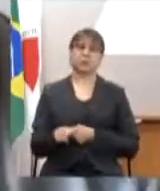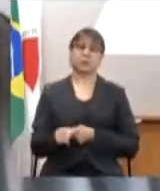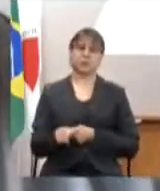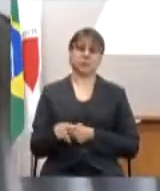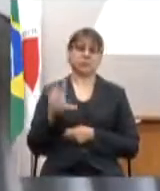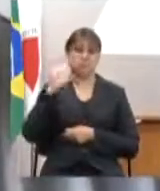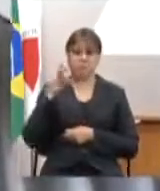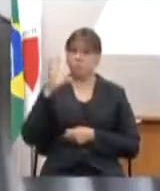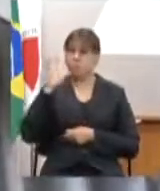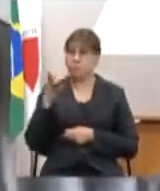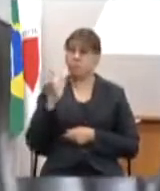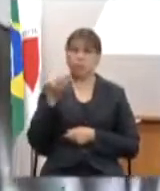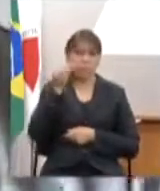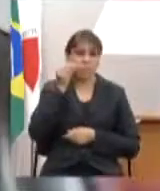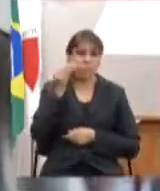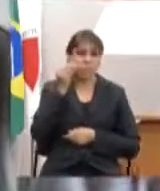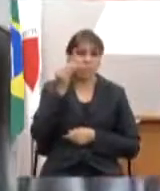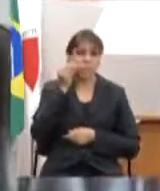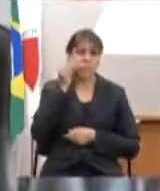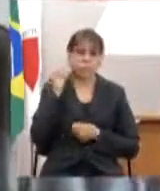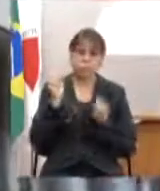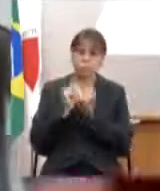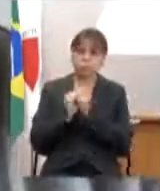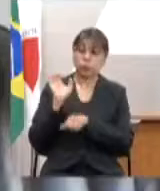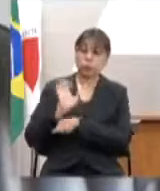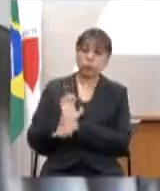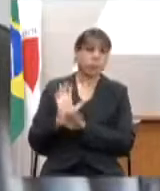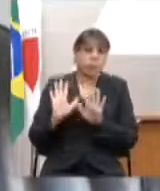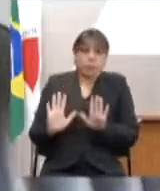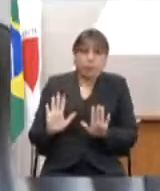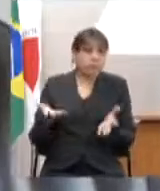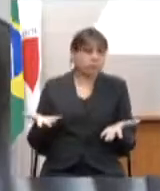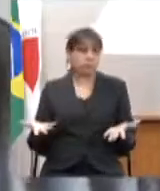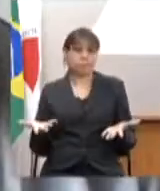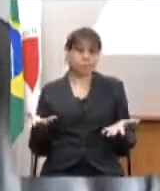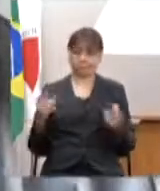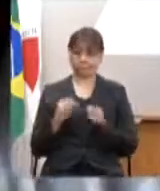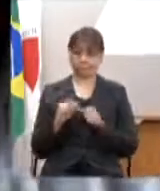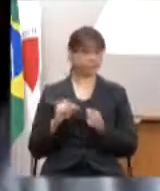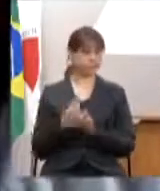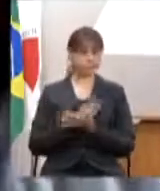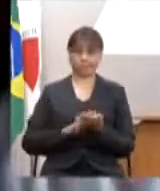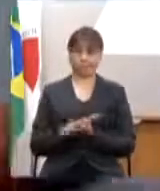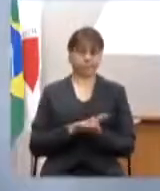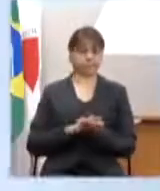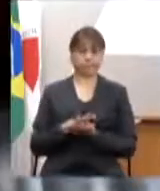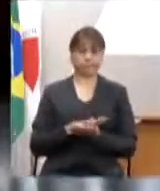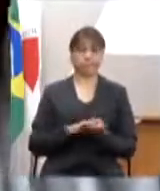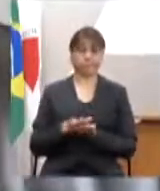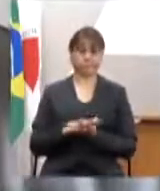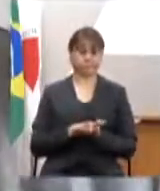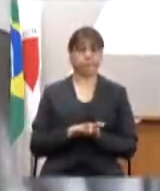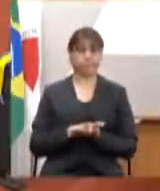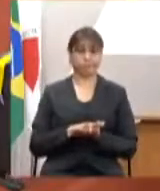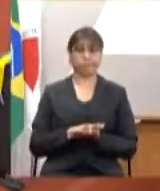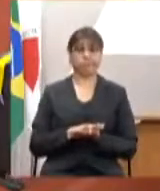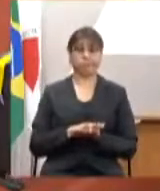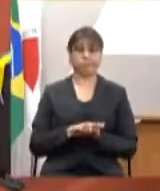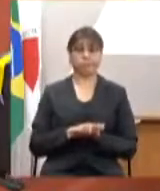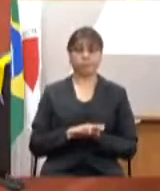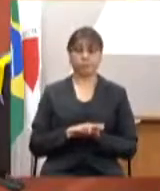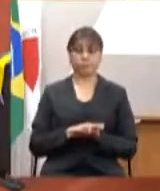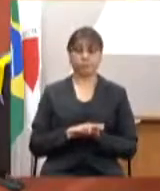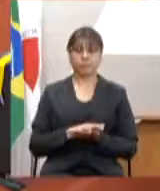soluções que a gente já tentou junto com o Estado mas nada nada é feito eu poderia ler muitas por exemplo